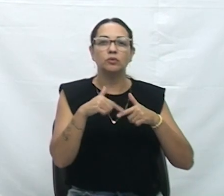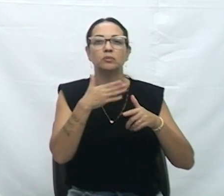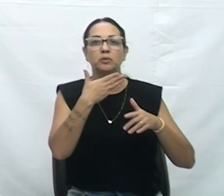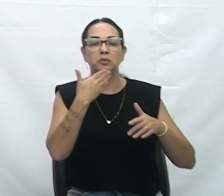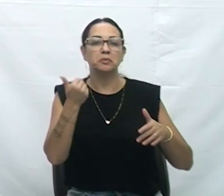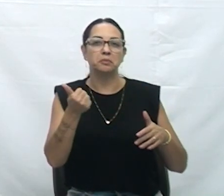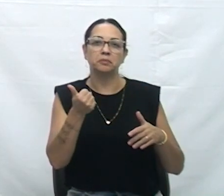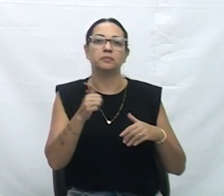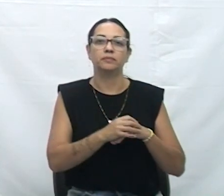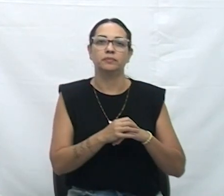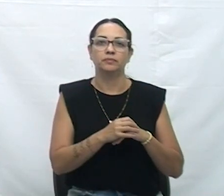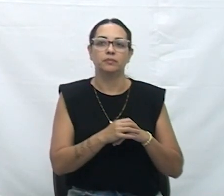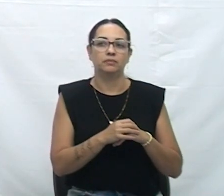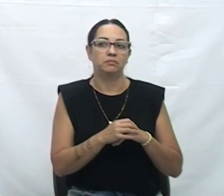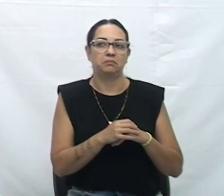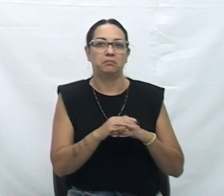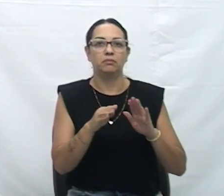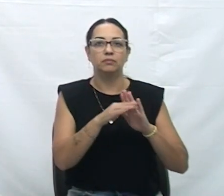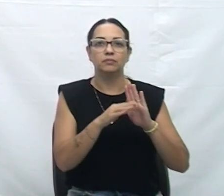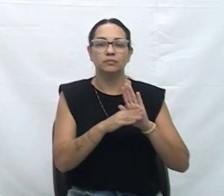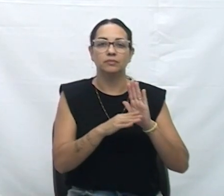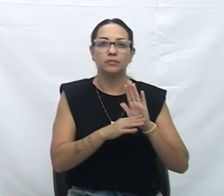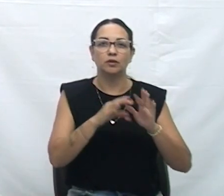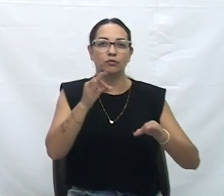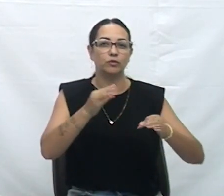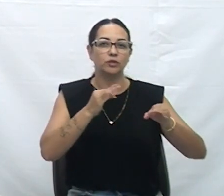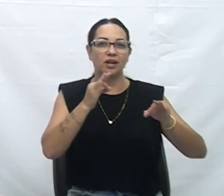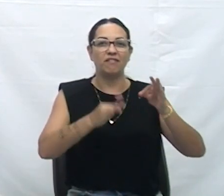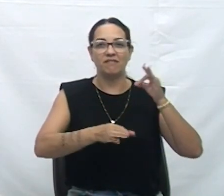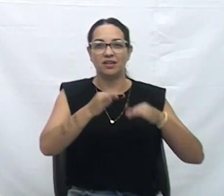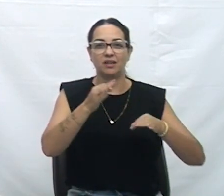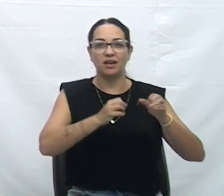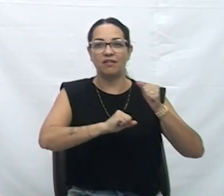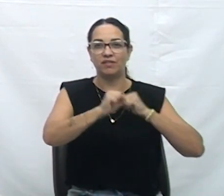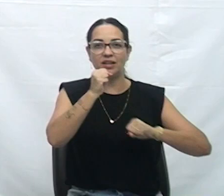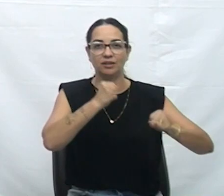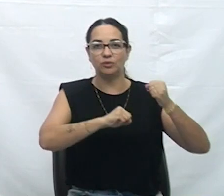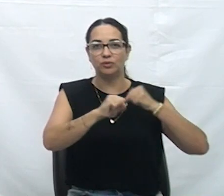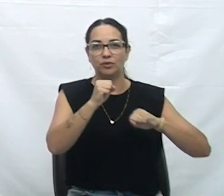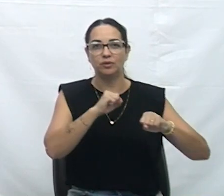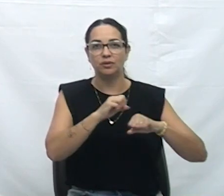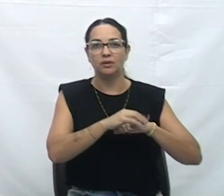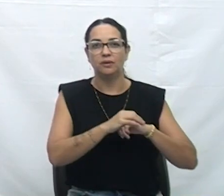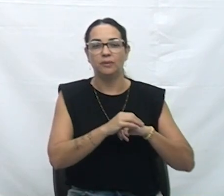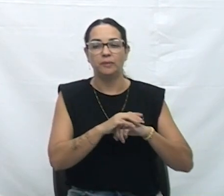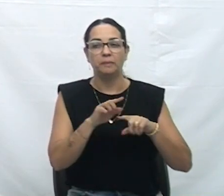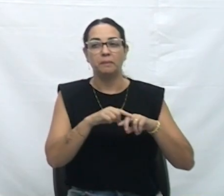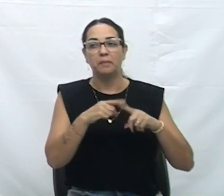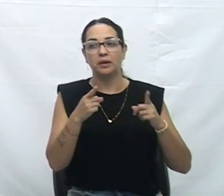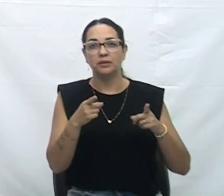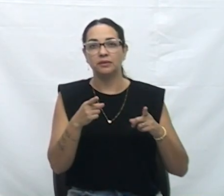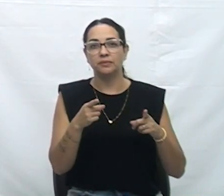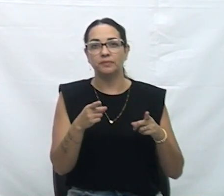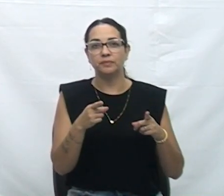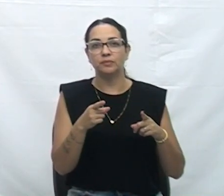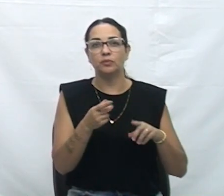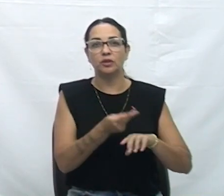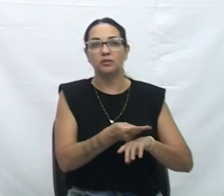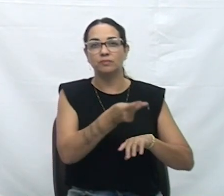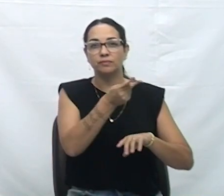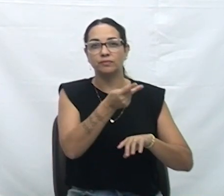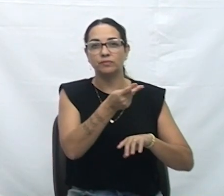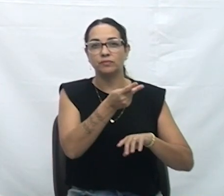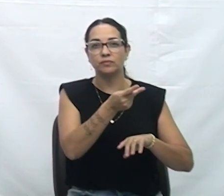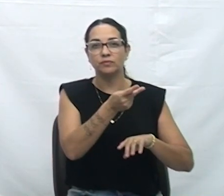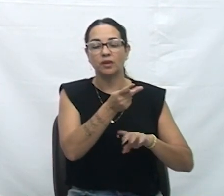avaliados. Na verdade, não é só por ser um título somente, mas por conta de que este título é apenas